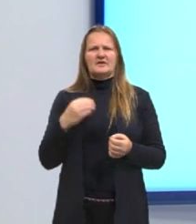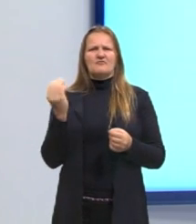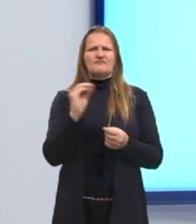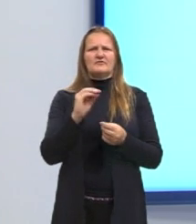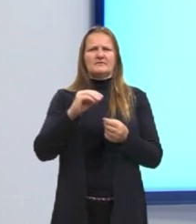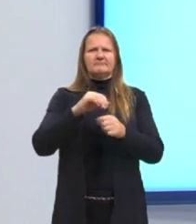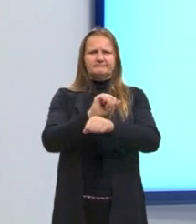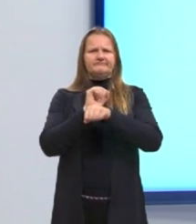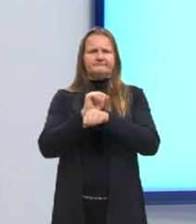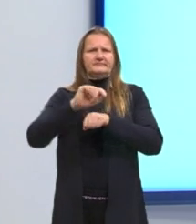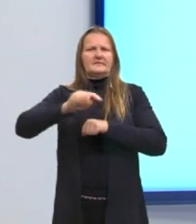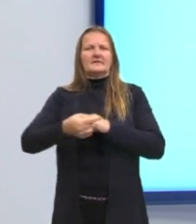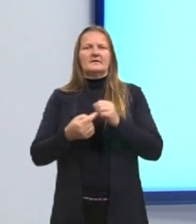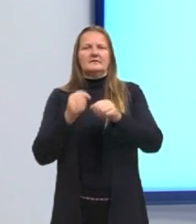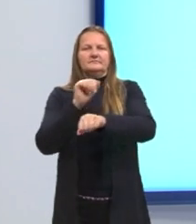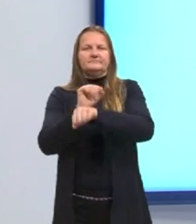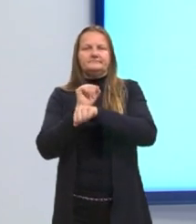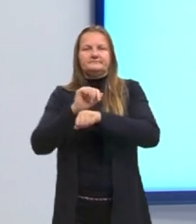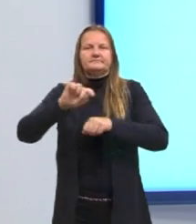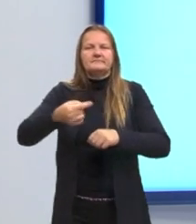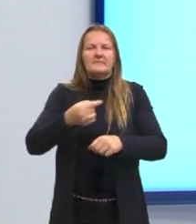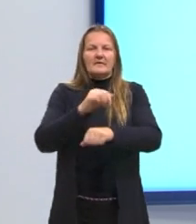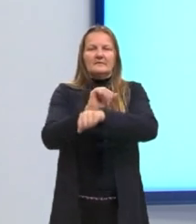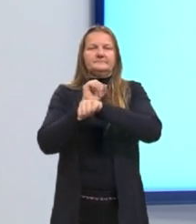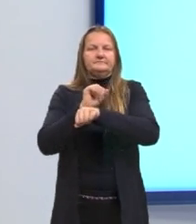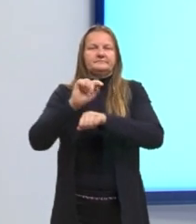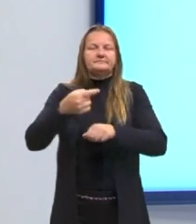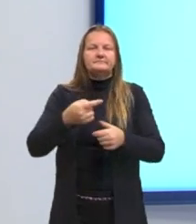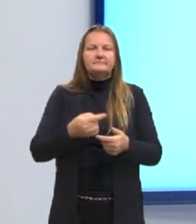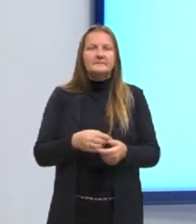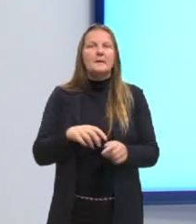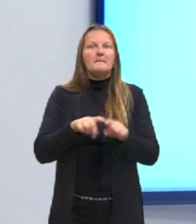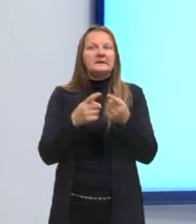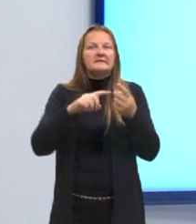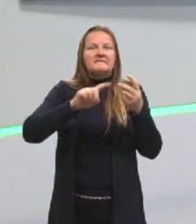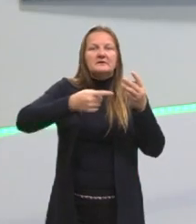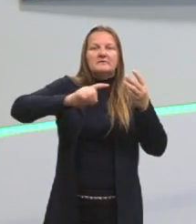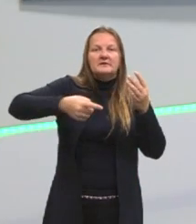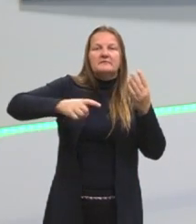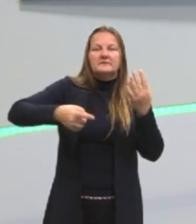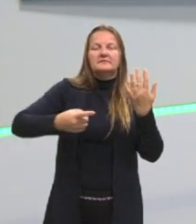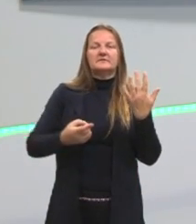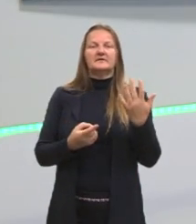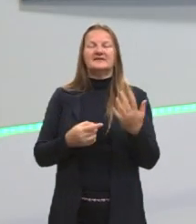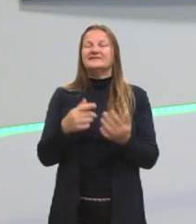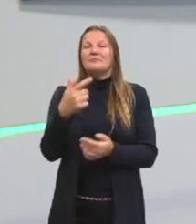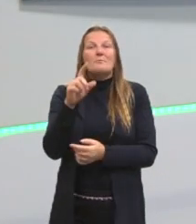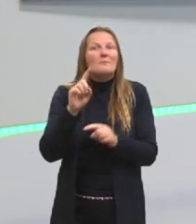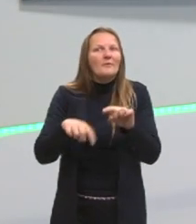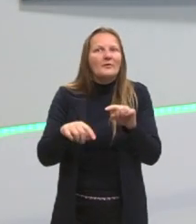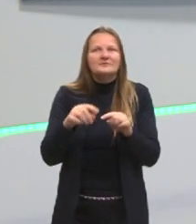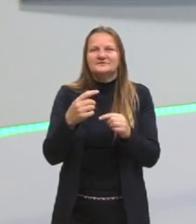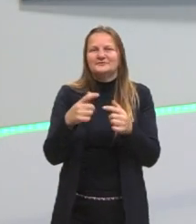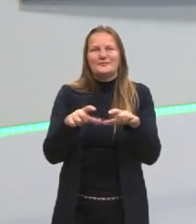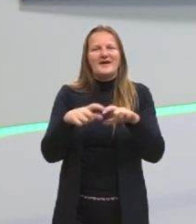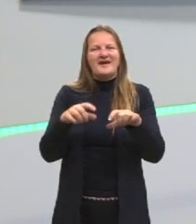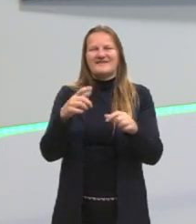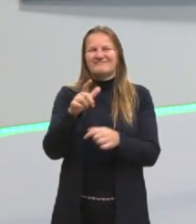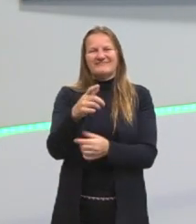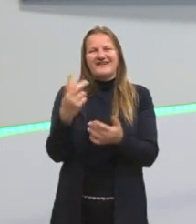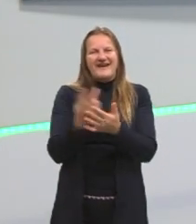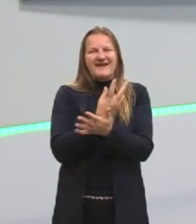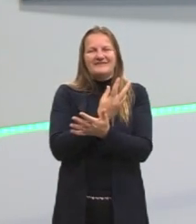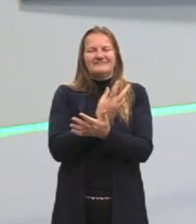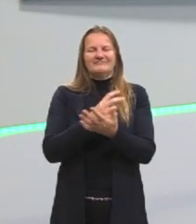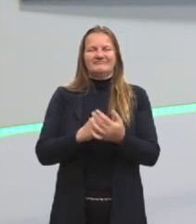uma pausa aqui para quem está lendo não cansar. Beleza, mas aí eu saio colocando vírgula em tudo, inclusive onde não era vírgula. Então, espera aí, vamos